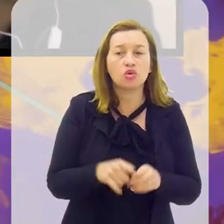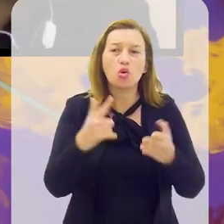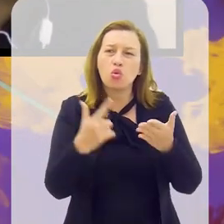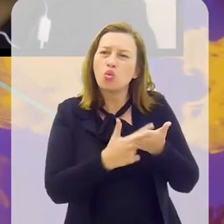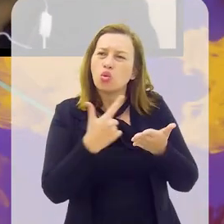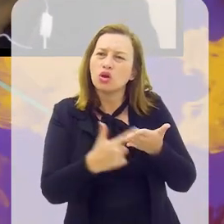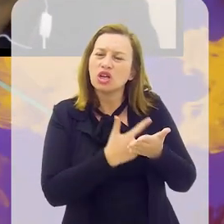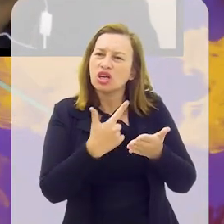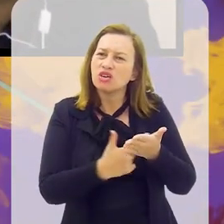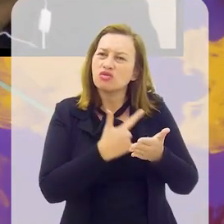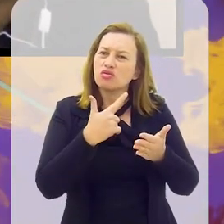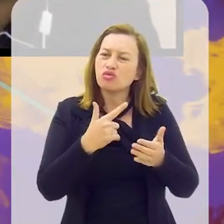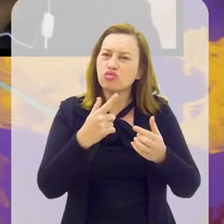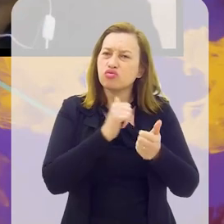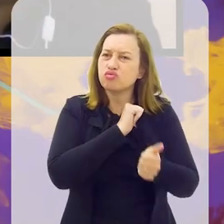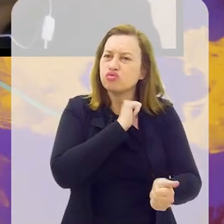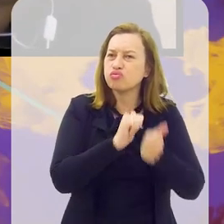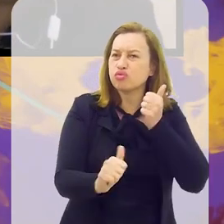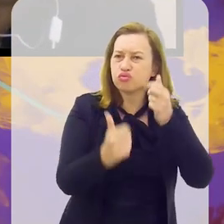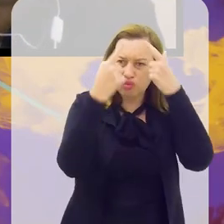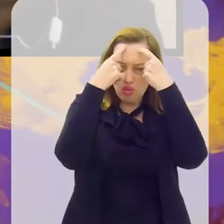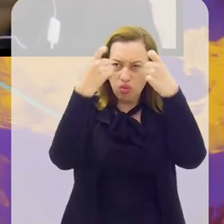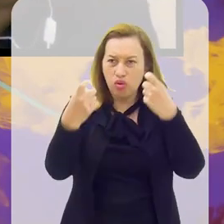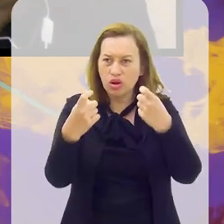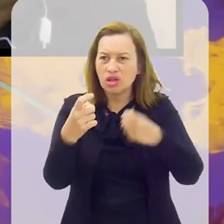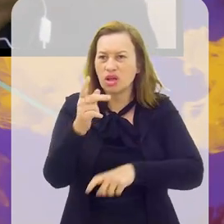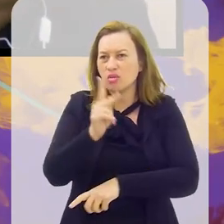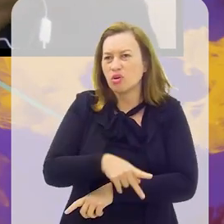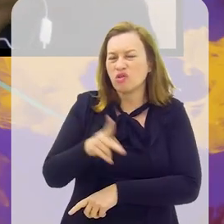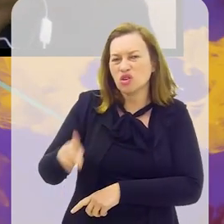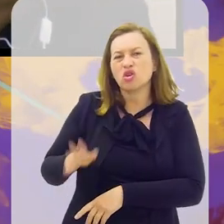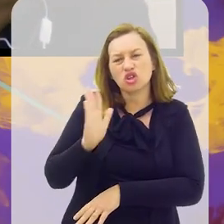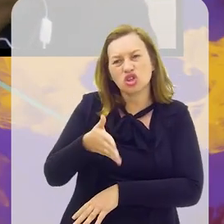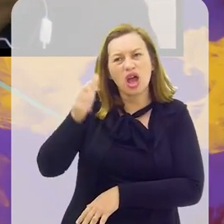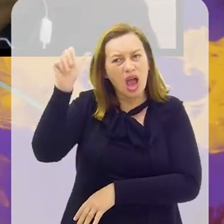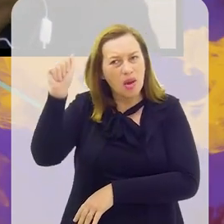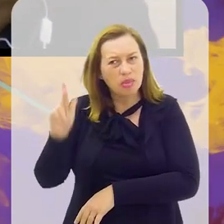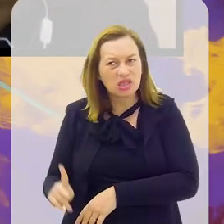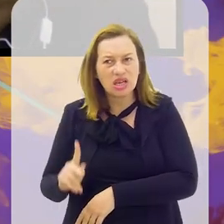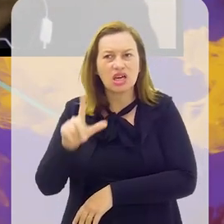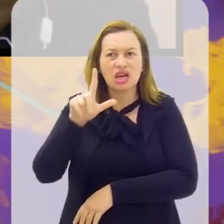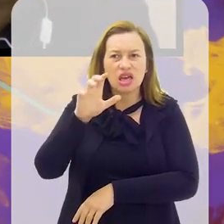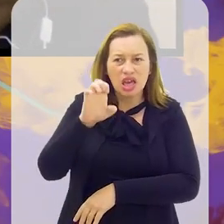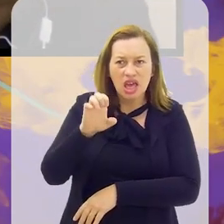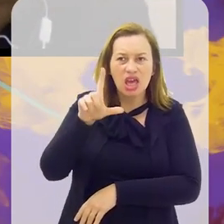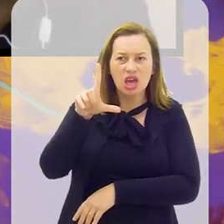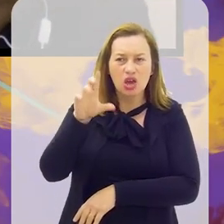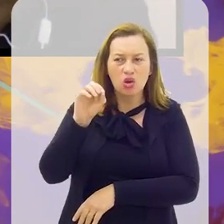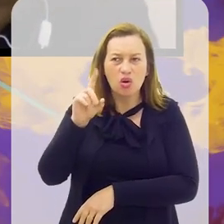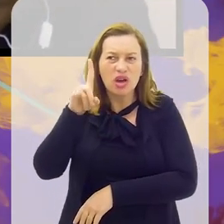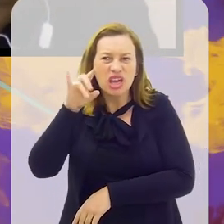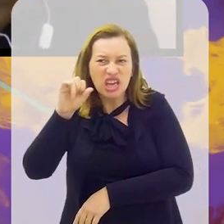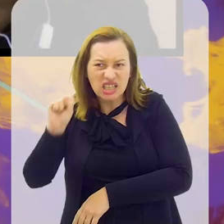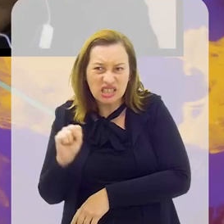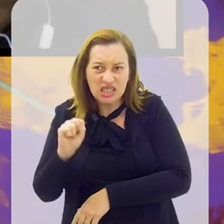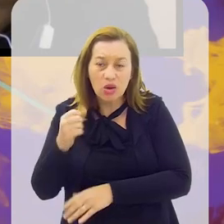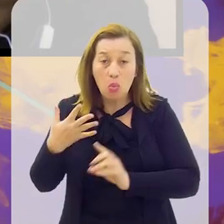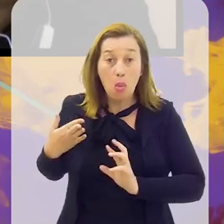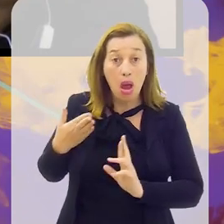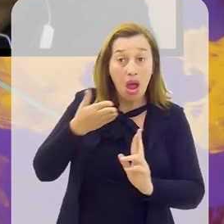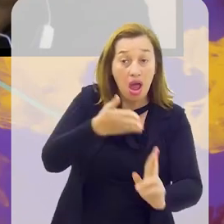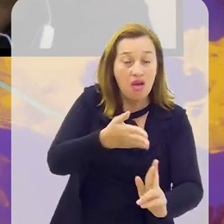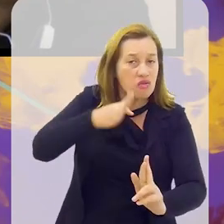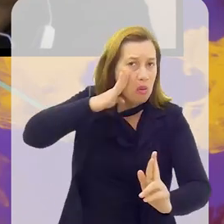um livro, Futebol e Violência, que é da professora, ela já é aposentada, Heloísa Reis, que tinha se tornado